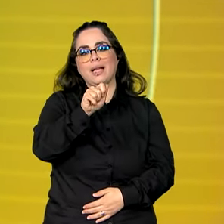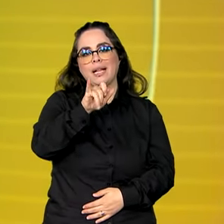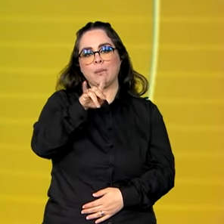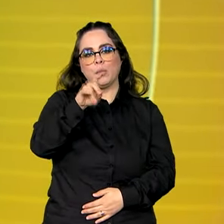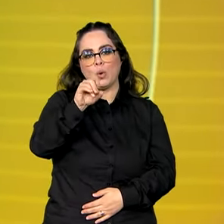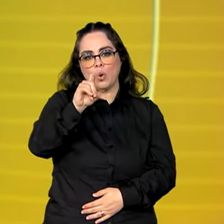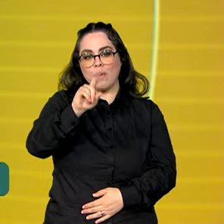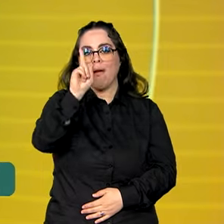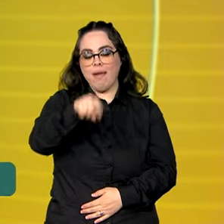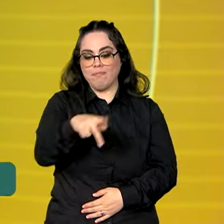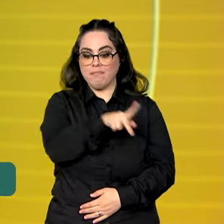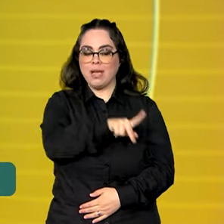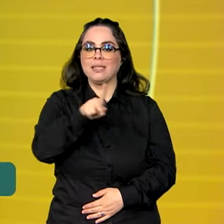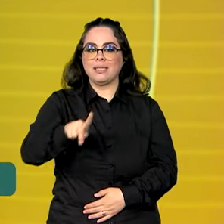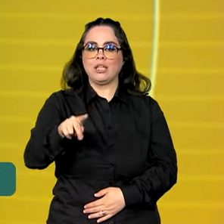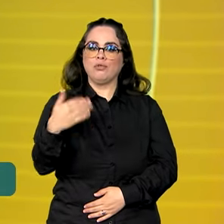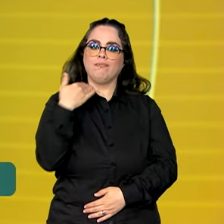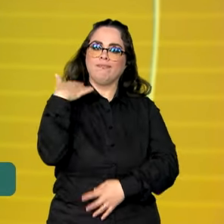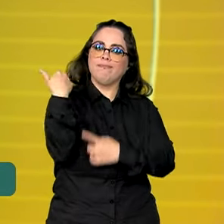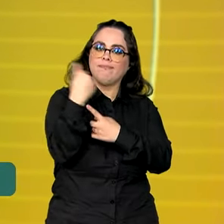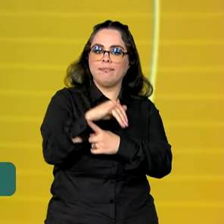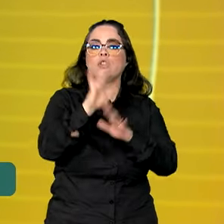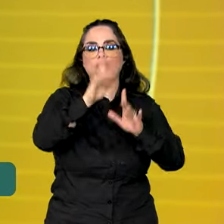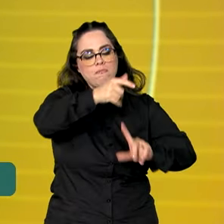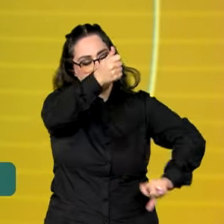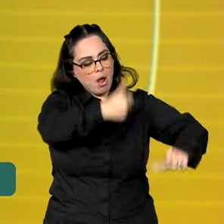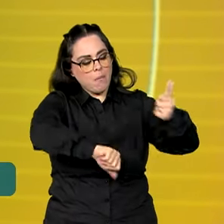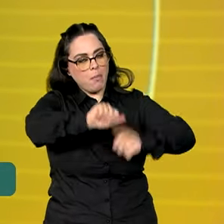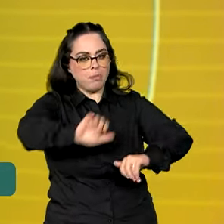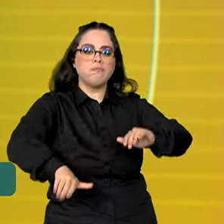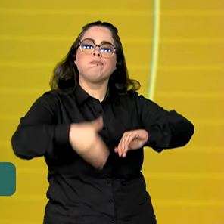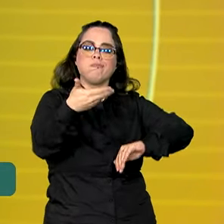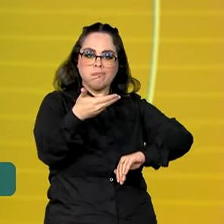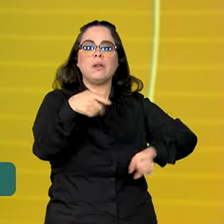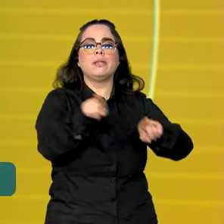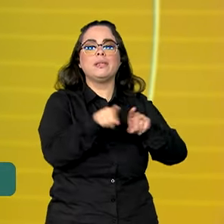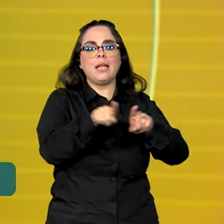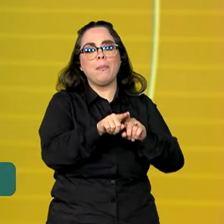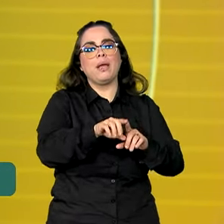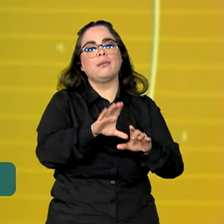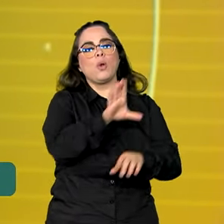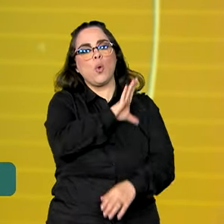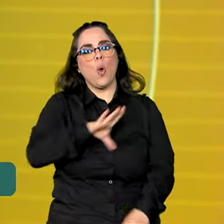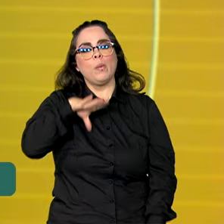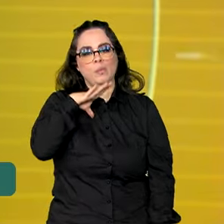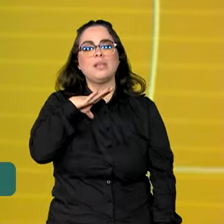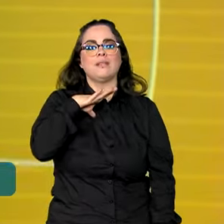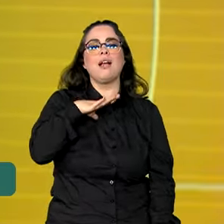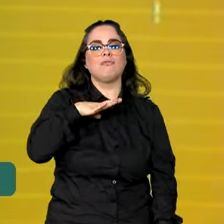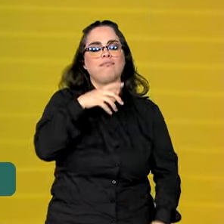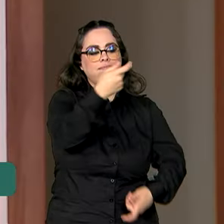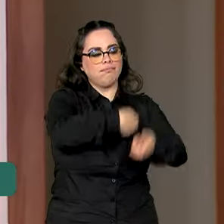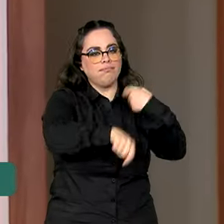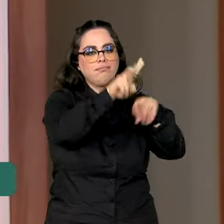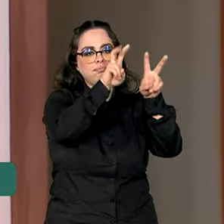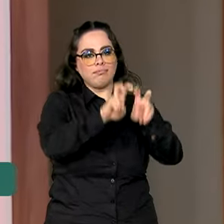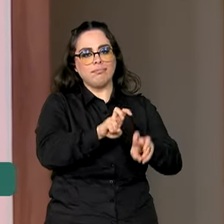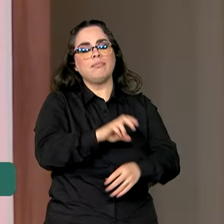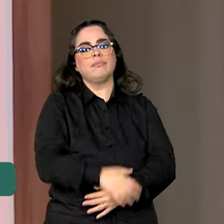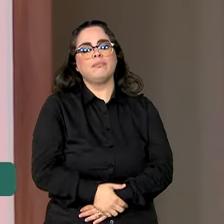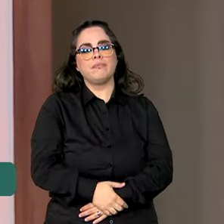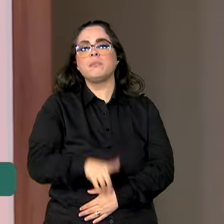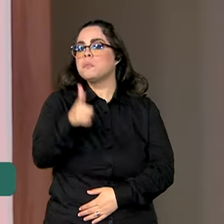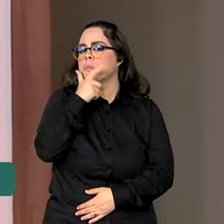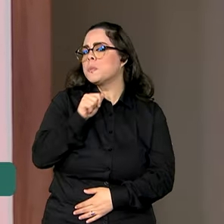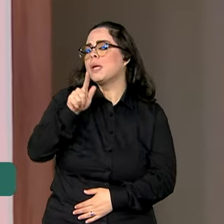Banco Central, depois de ser sabatinado no Senado e aprovado por unanimidade na Comissão de Assuntos Econômicos. Galípolo vai